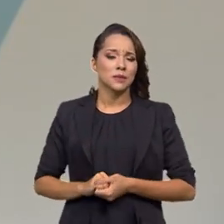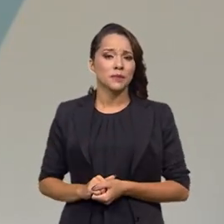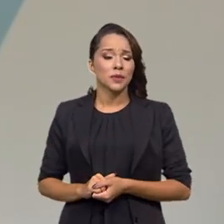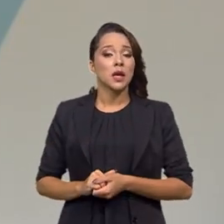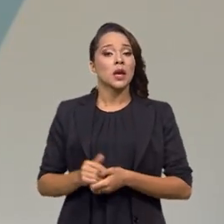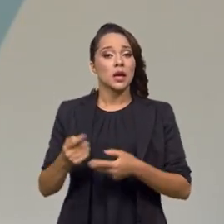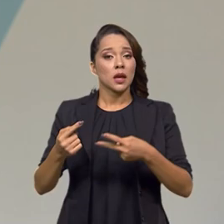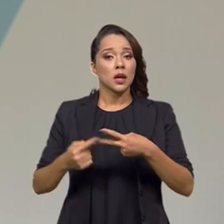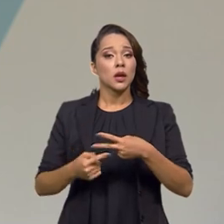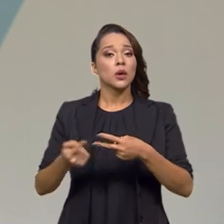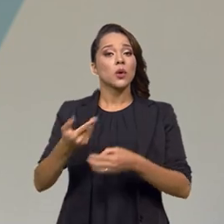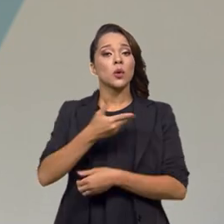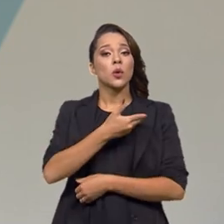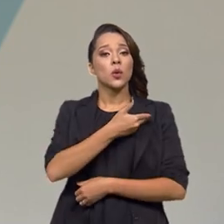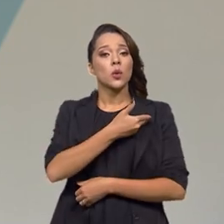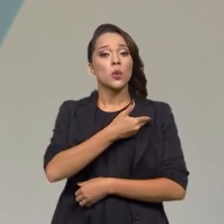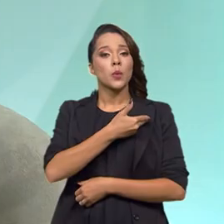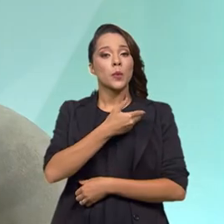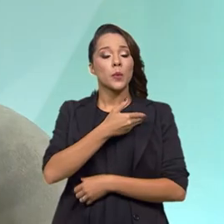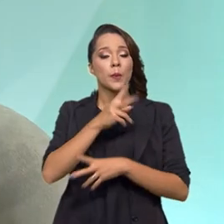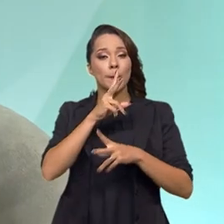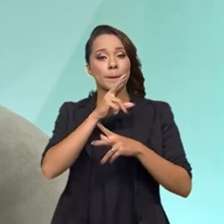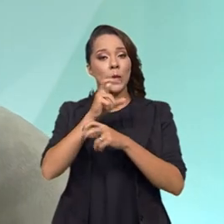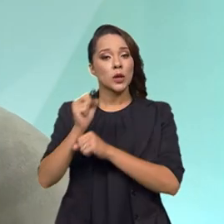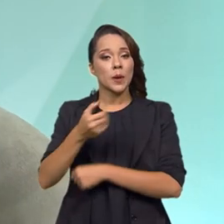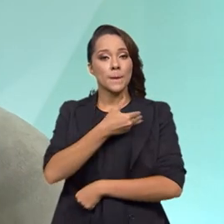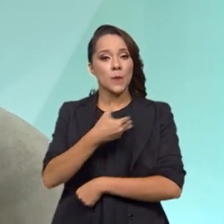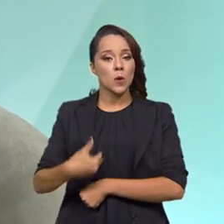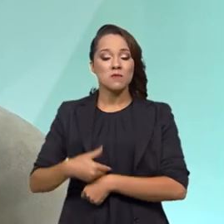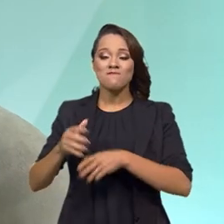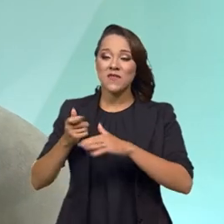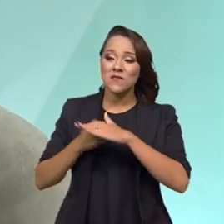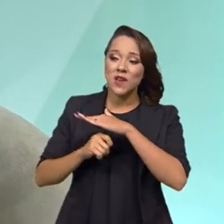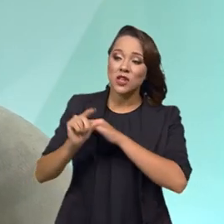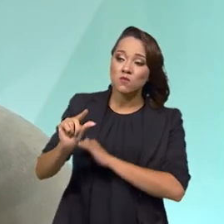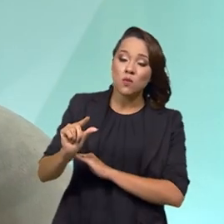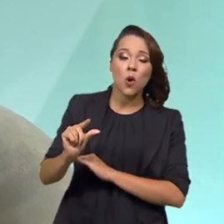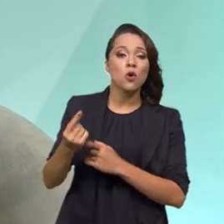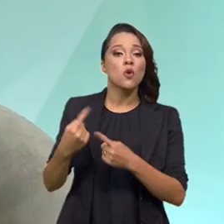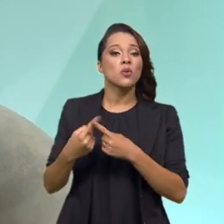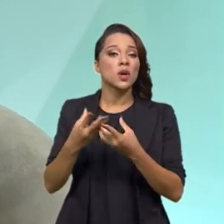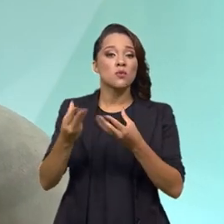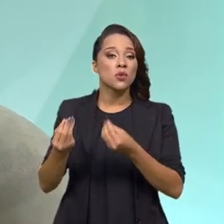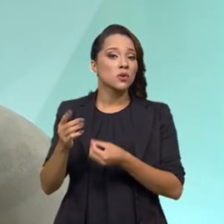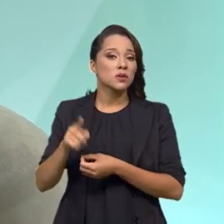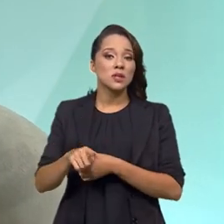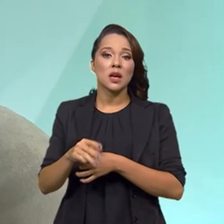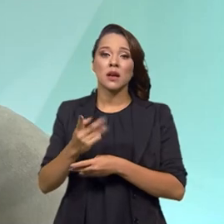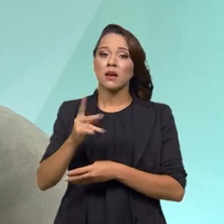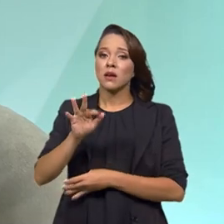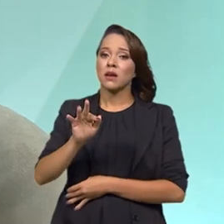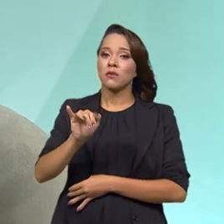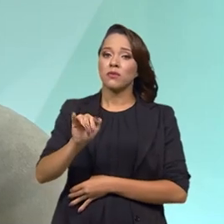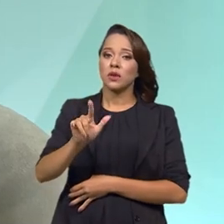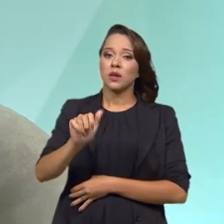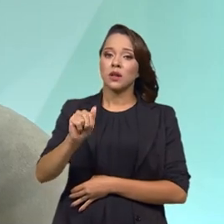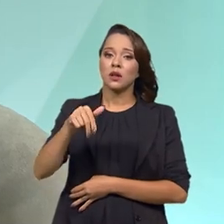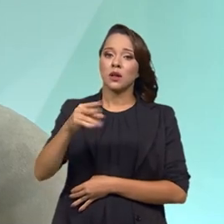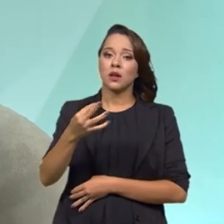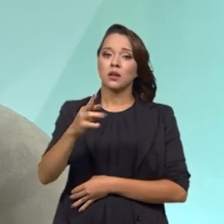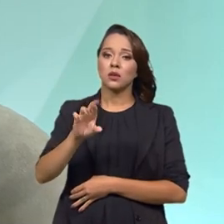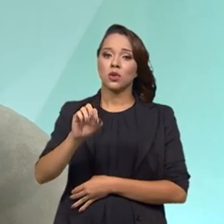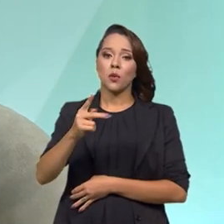poder público, ele investe muito pouco nessas instituições, porque a maioria são de caráter filantrópico, sem fins lucrativos.